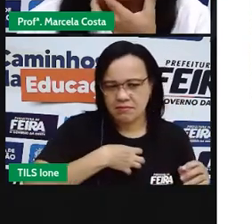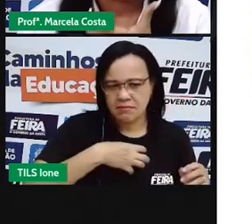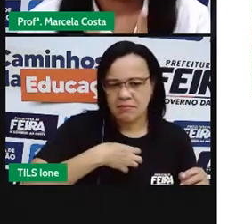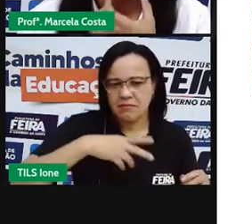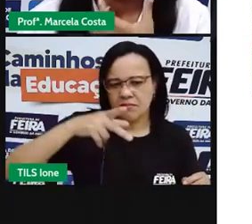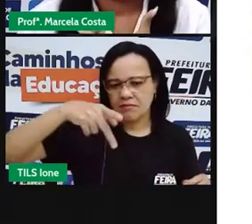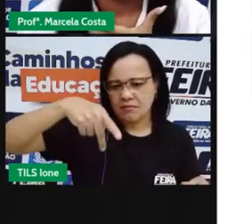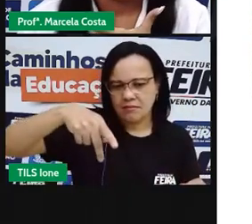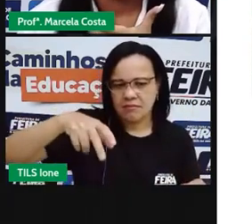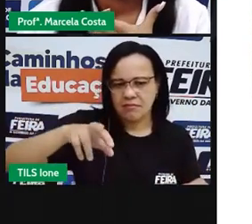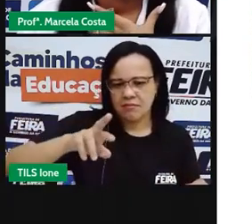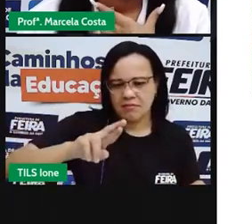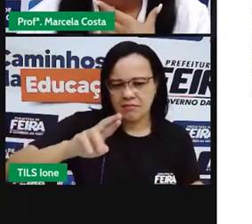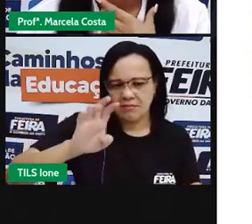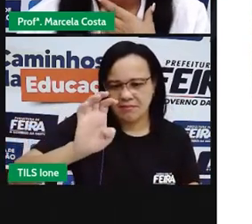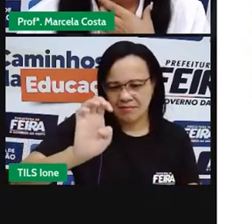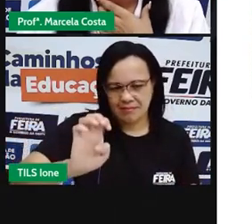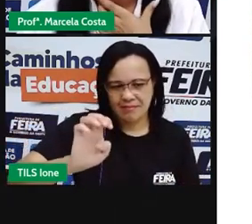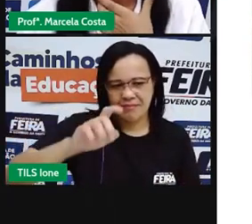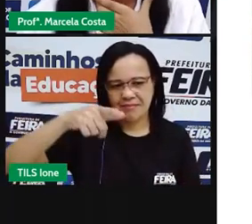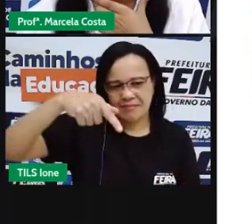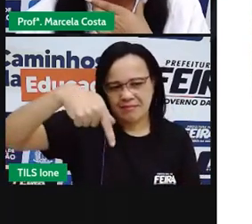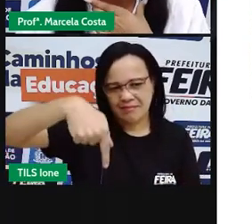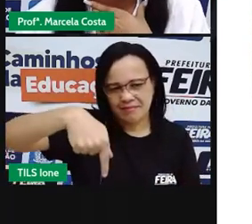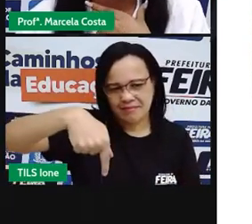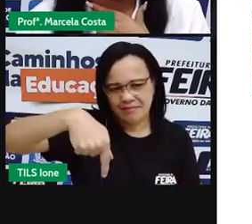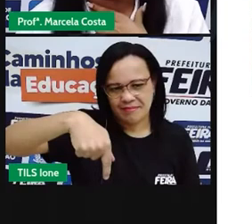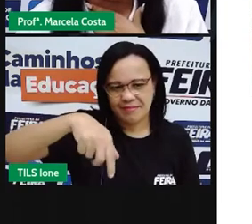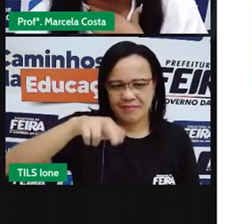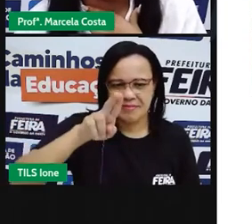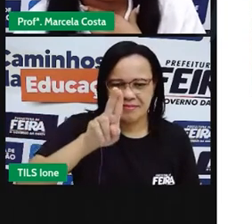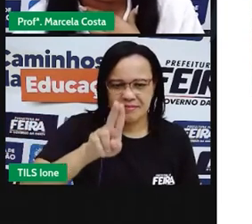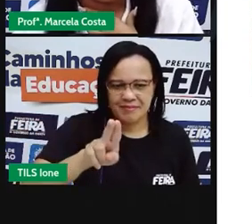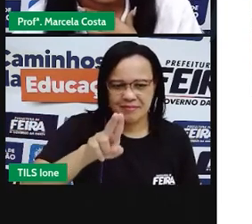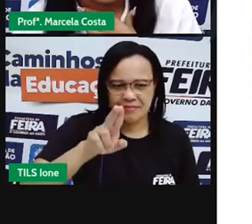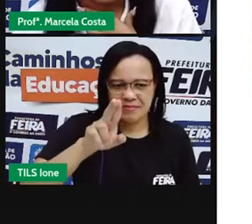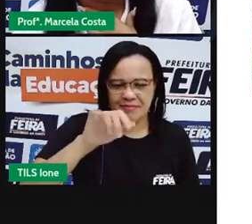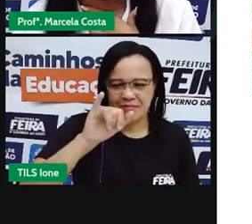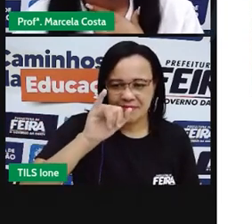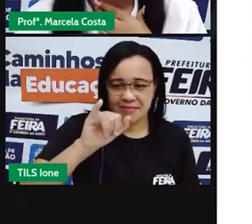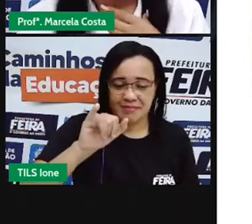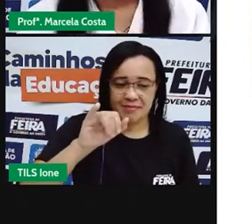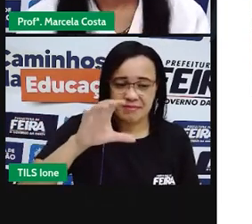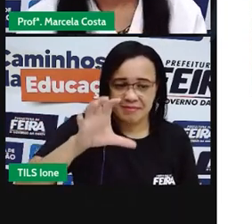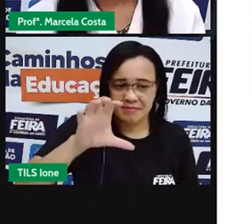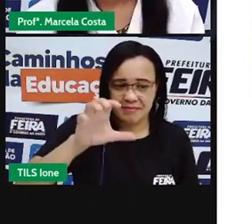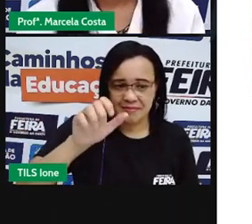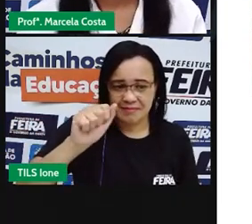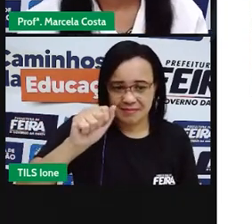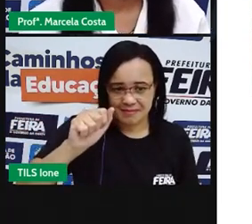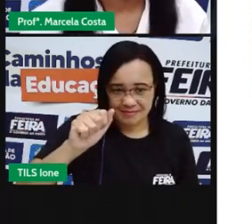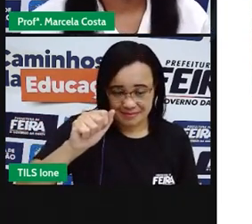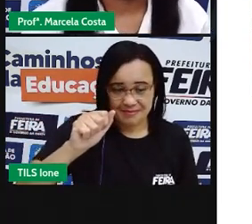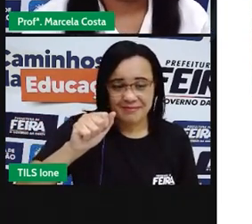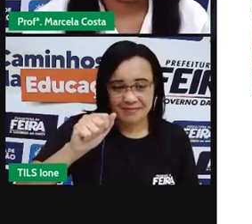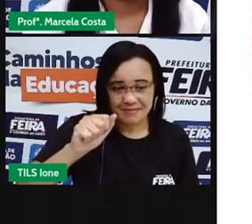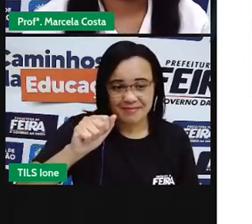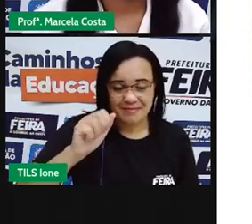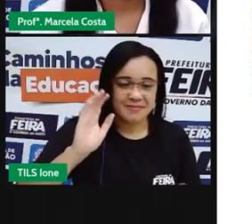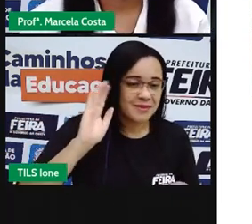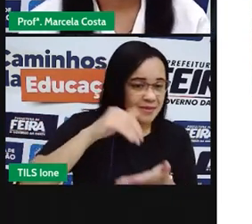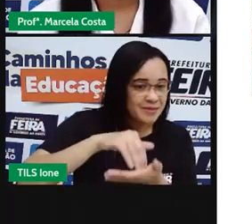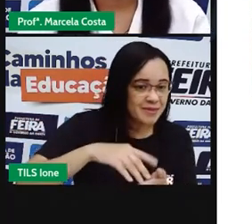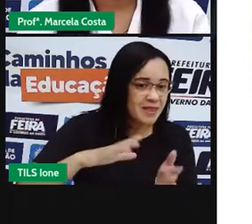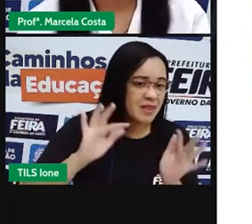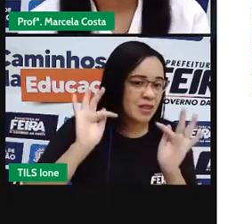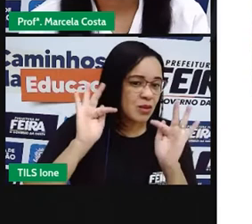Preguiça. Ó. Vê aí também o som da letra Rê. E no final dessa palavra,